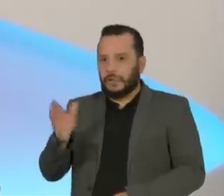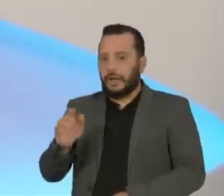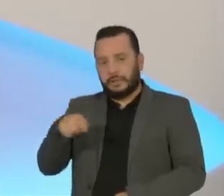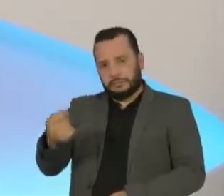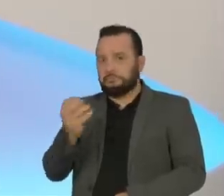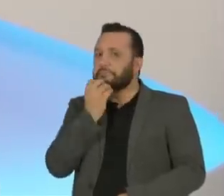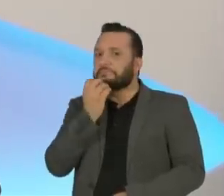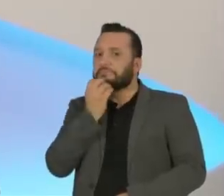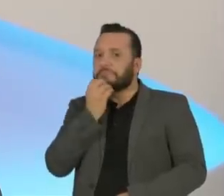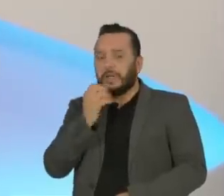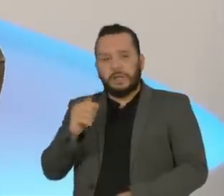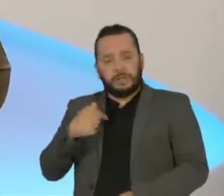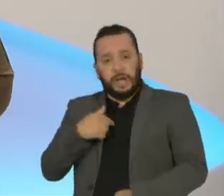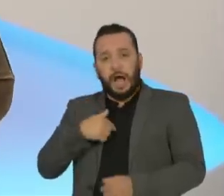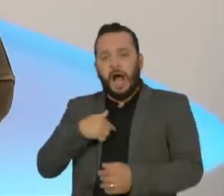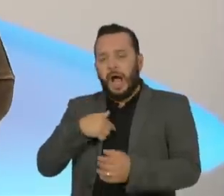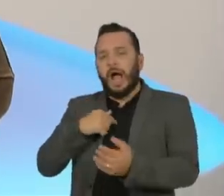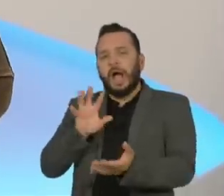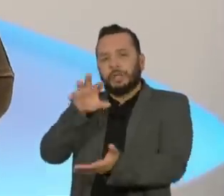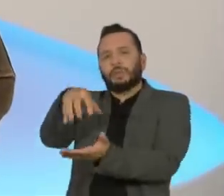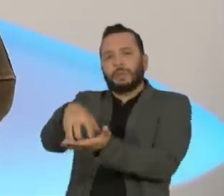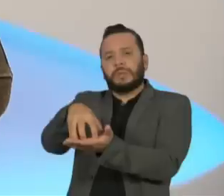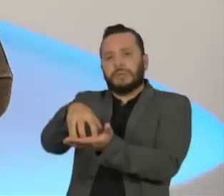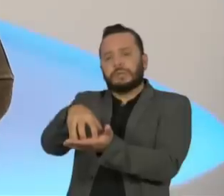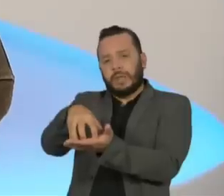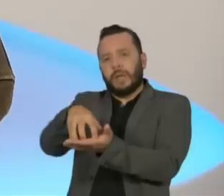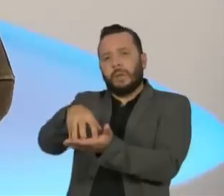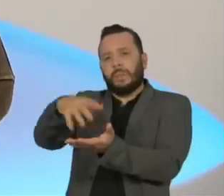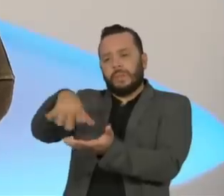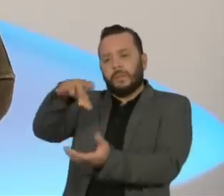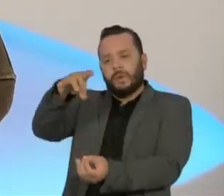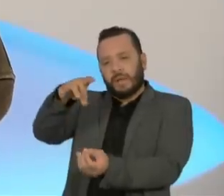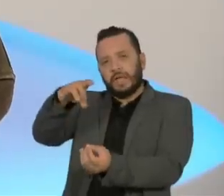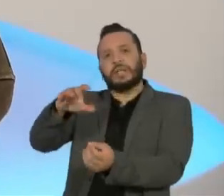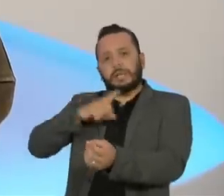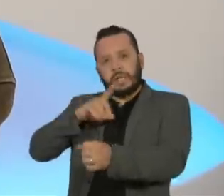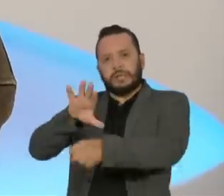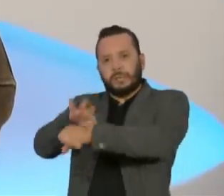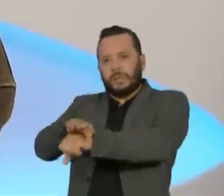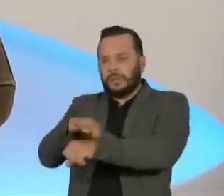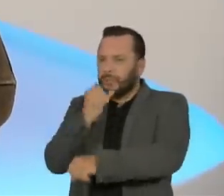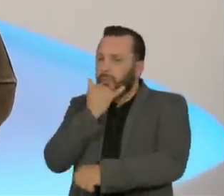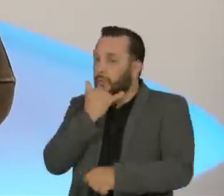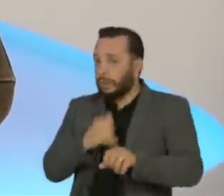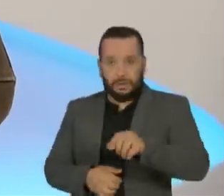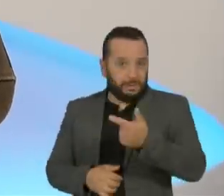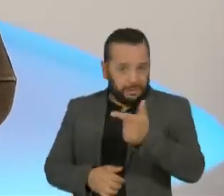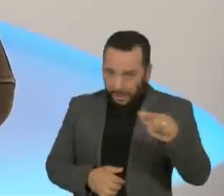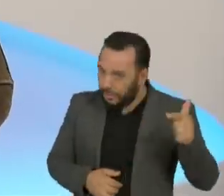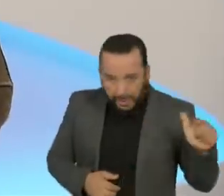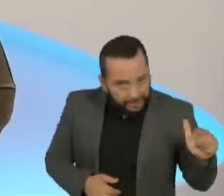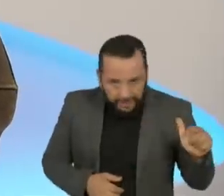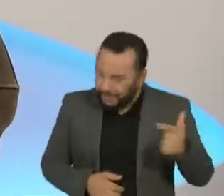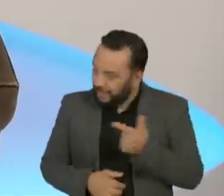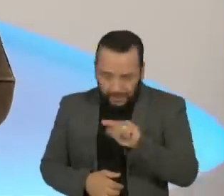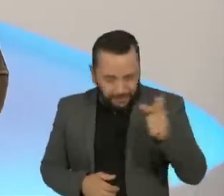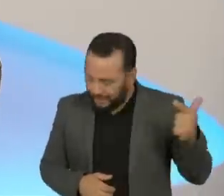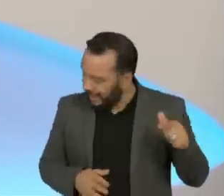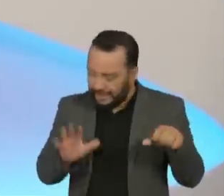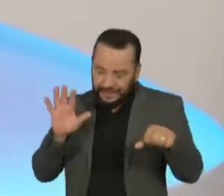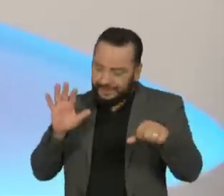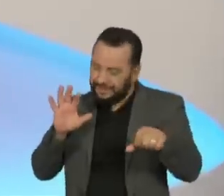democráticas estão asseguradas, não estão, Rodrigo Maia, não estão. E você, historicamente, vai ficar devendo essa de uma maneira